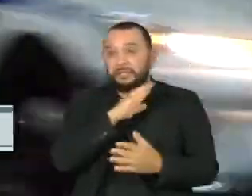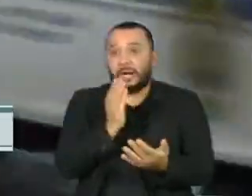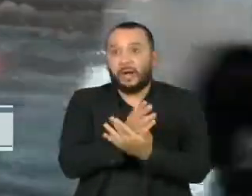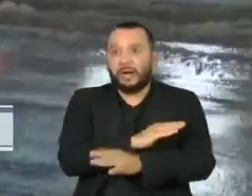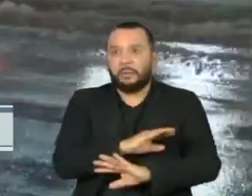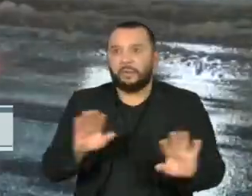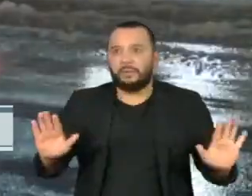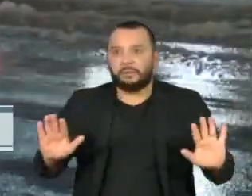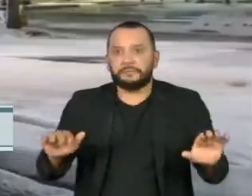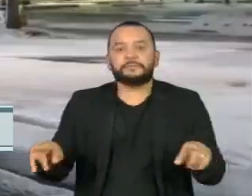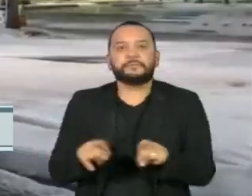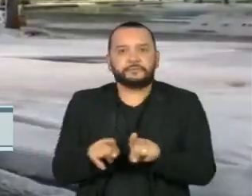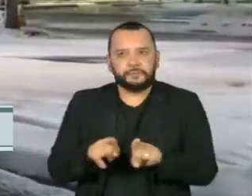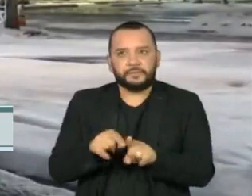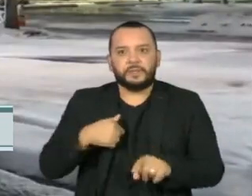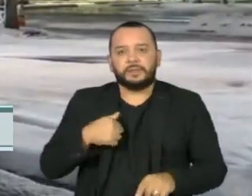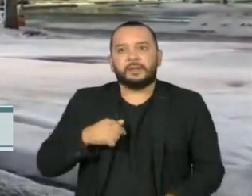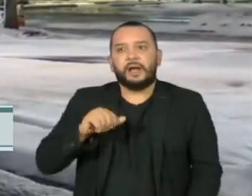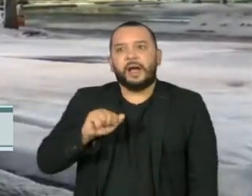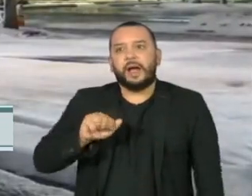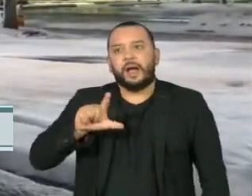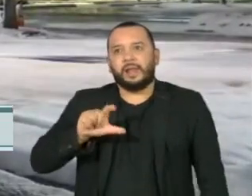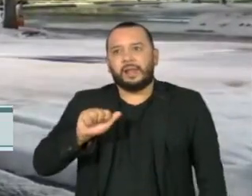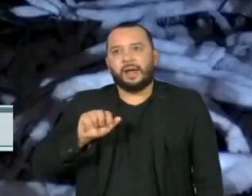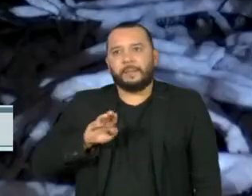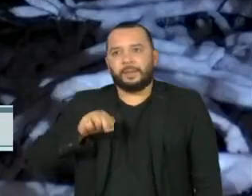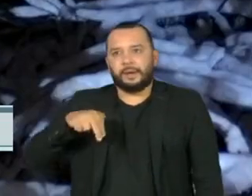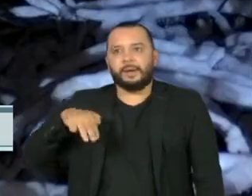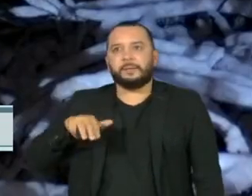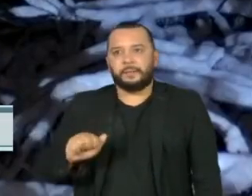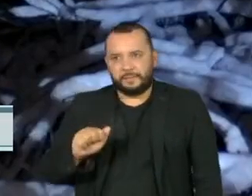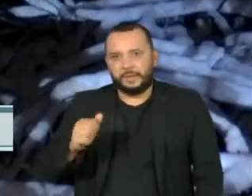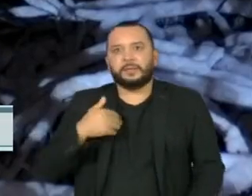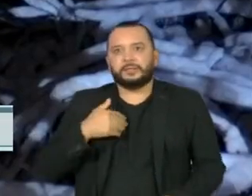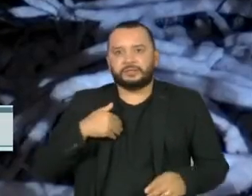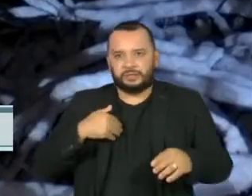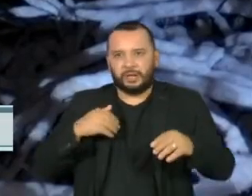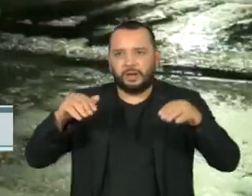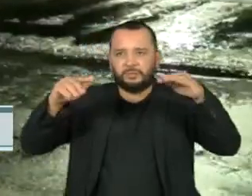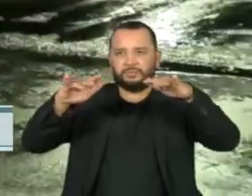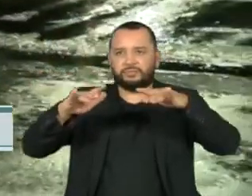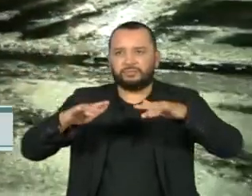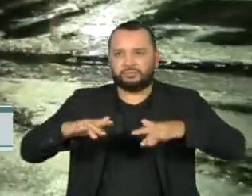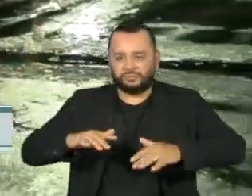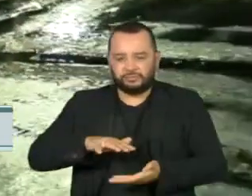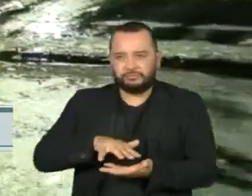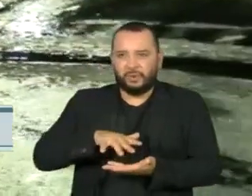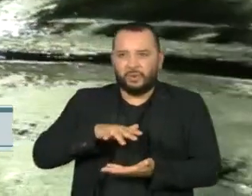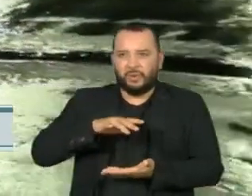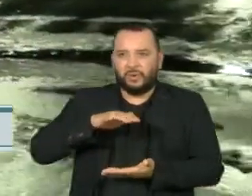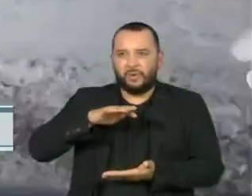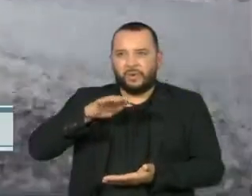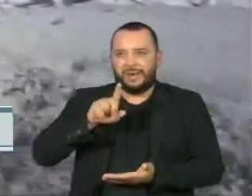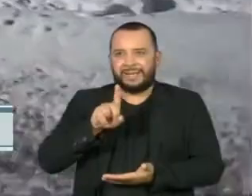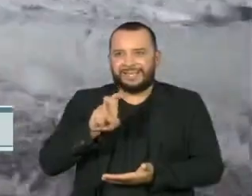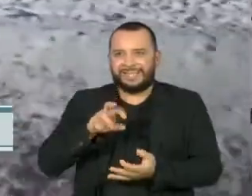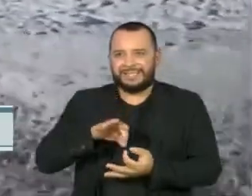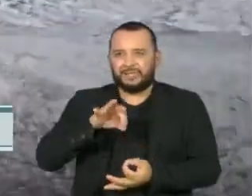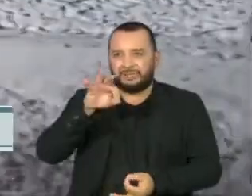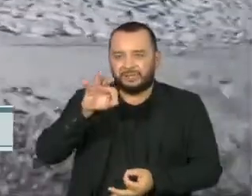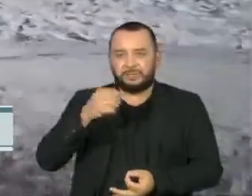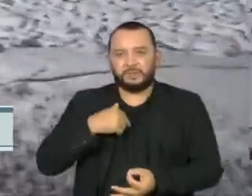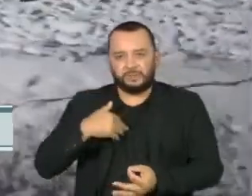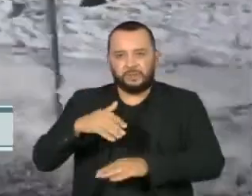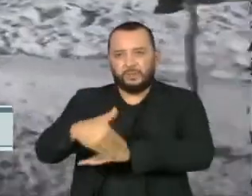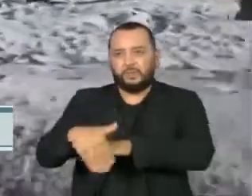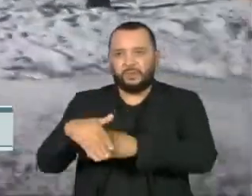sul, no Alabama, o acúmulo de neve chegou a 15 centímetros e muitas estradas estão bloqueadas. Do outro